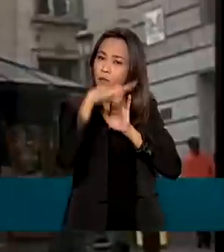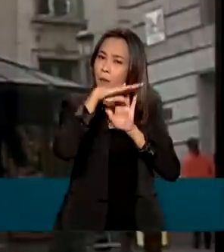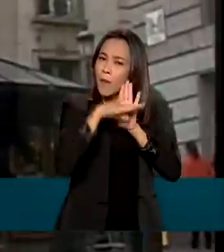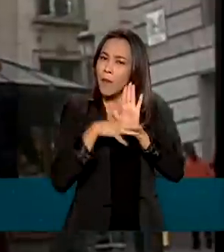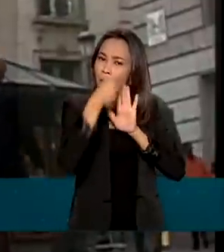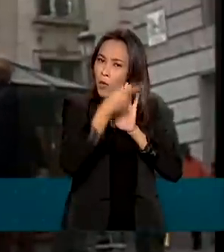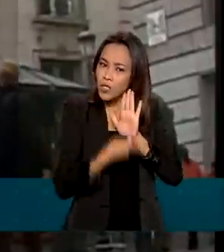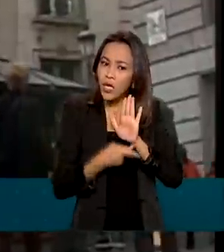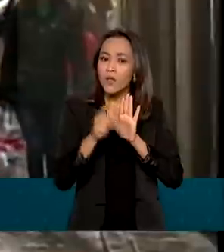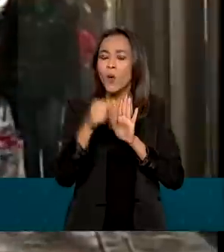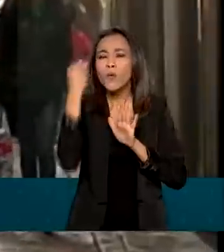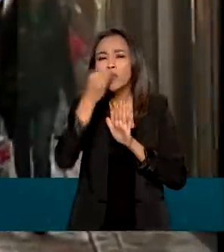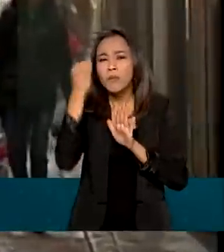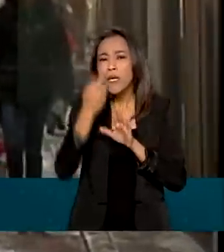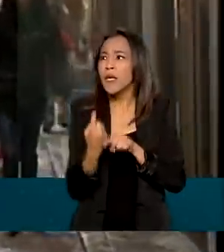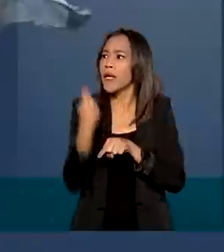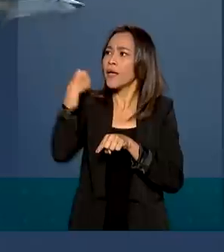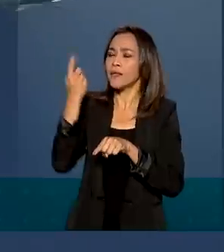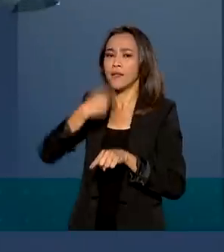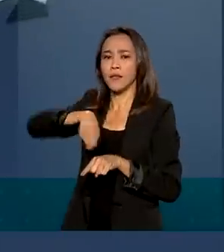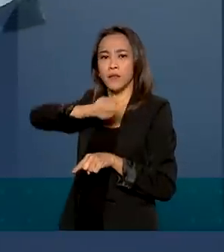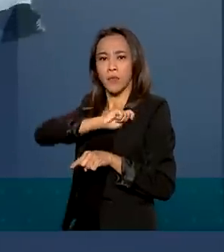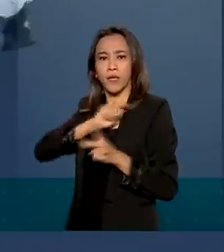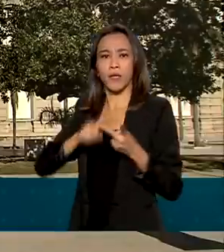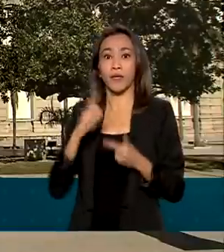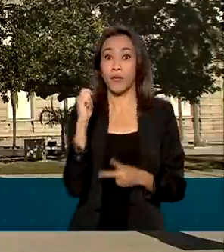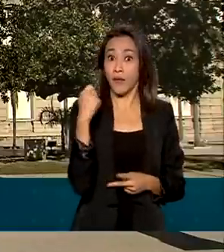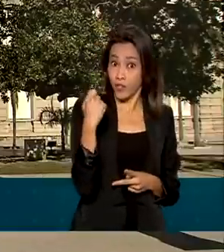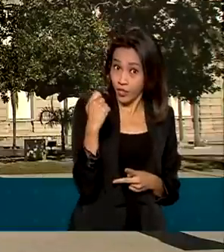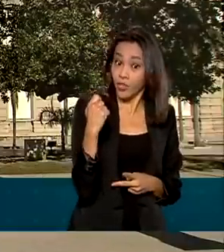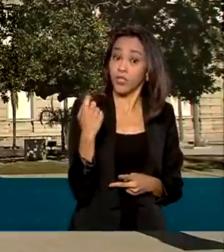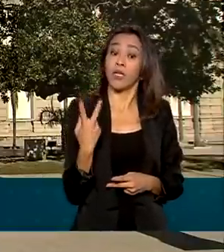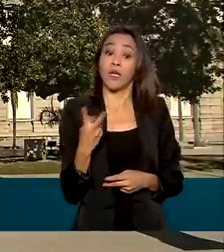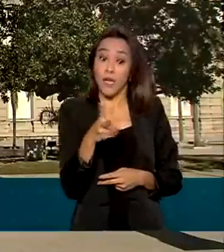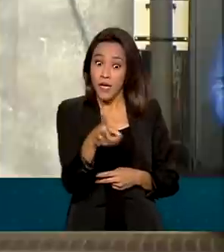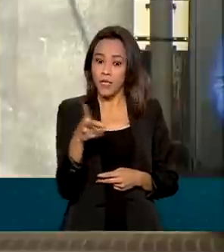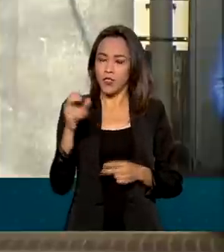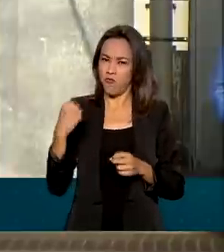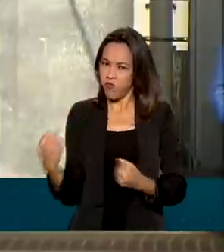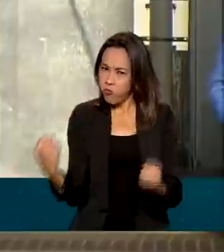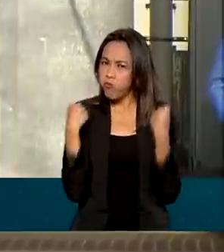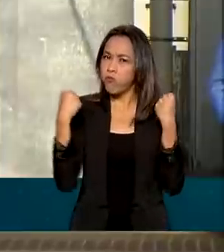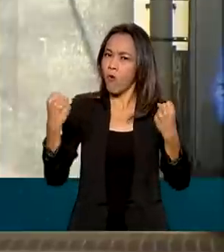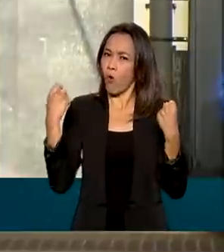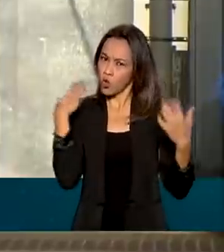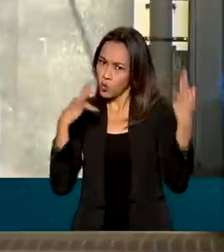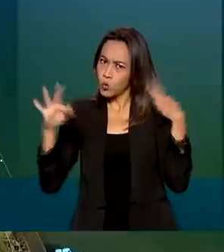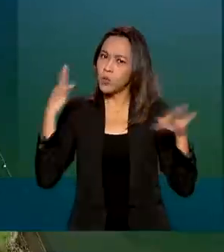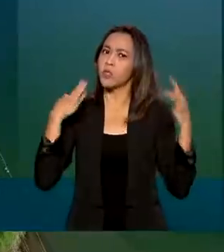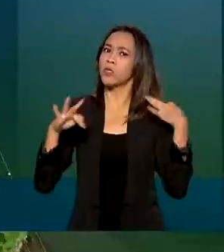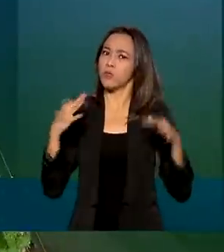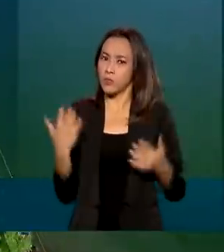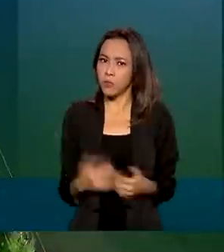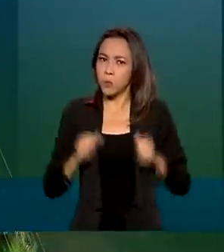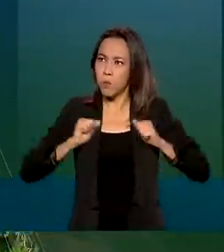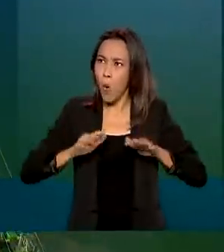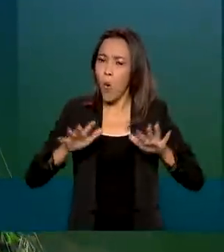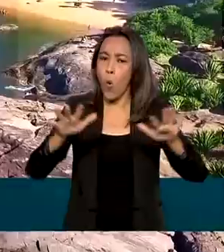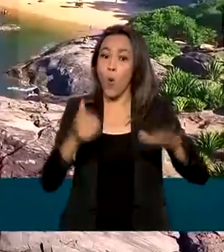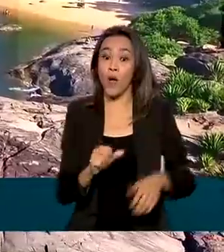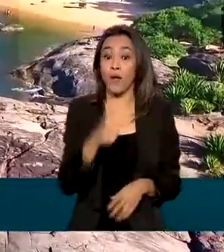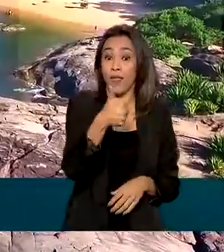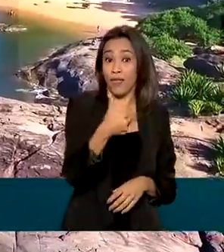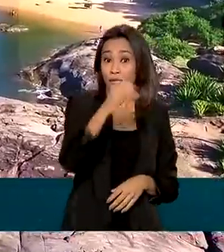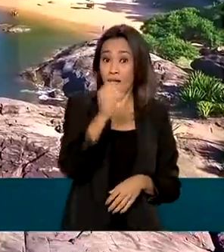experiências positivas da Espanha e Argentina, países com forte potencial turístico. Dez capitais